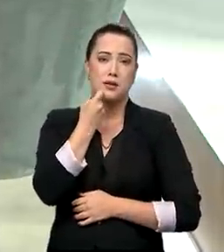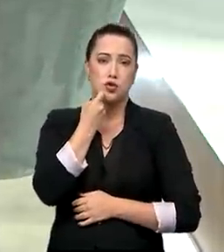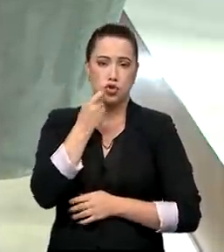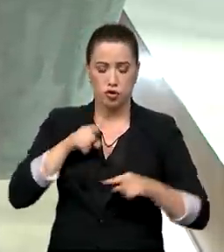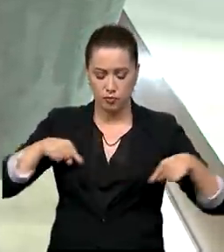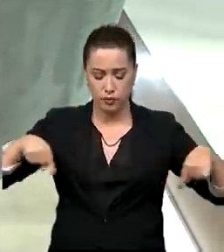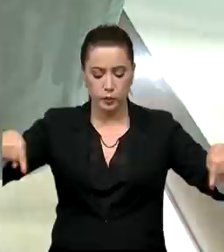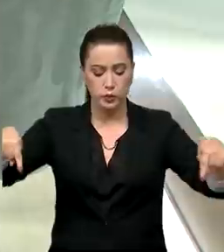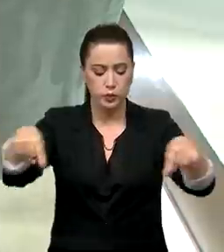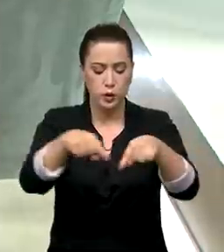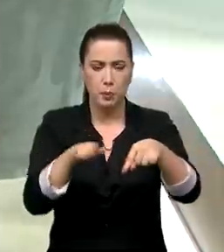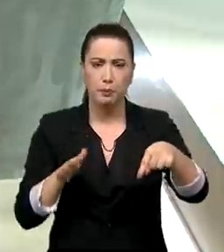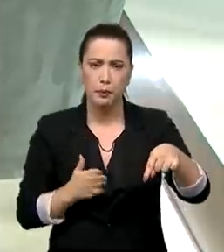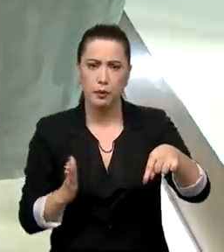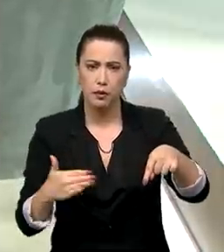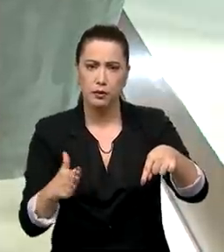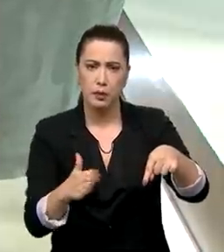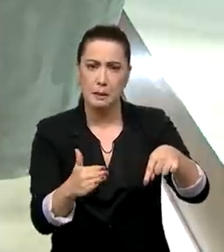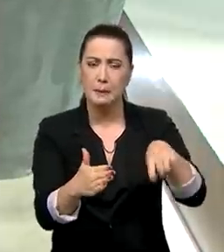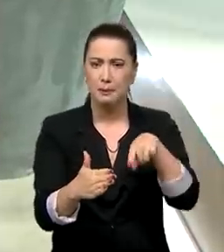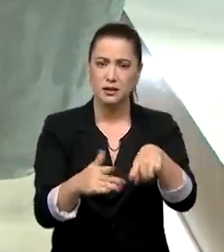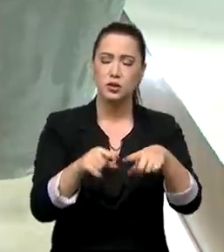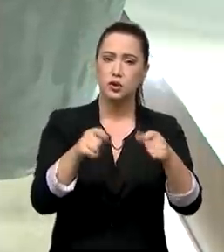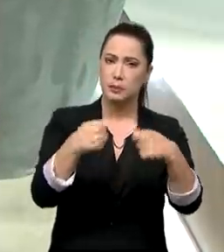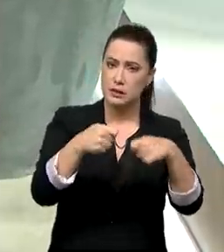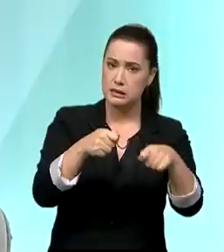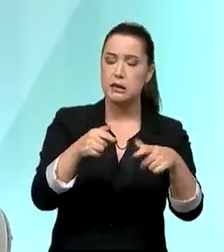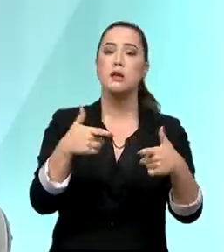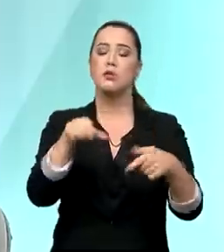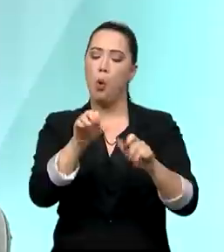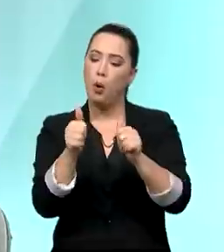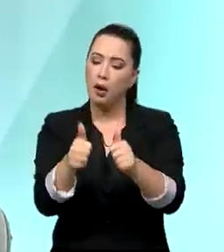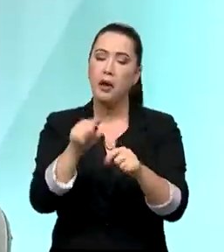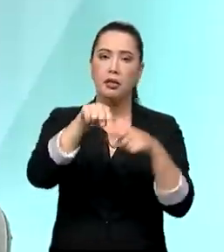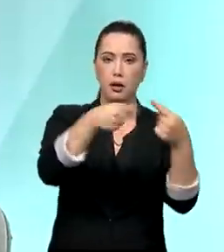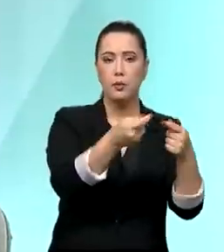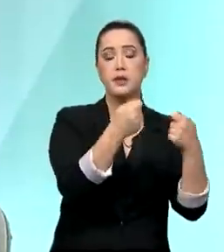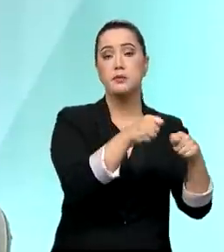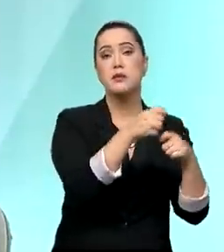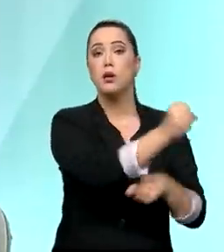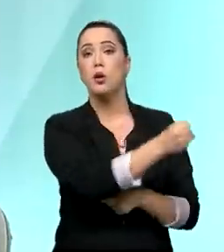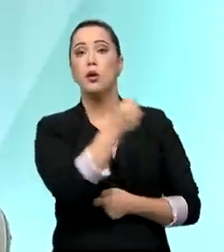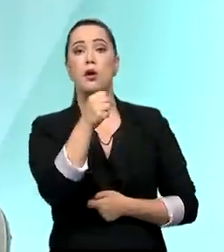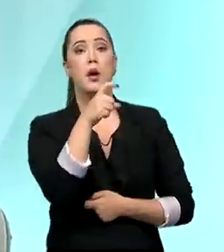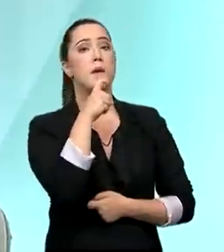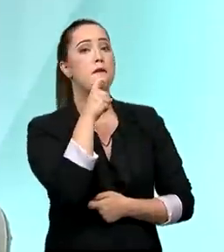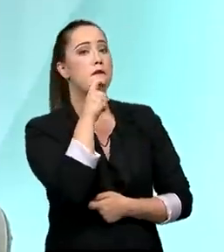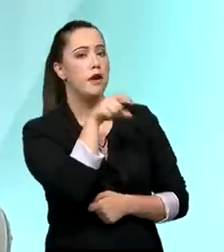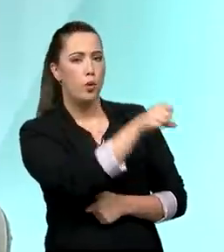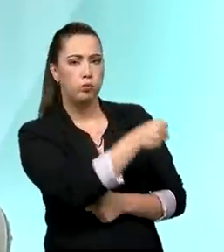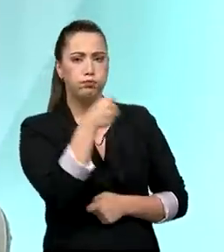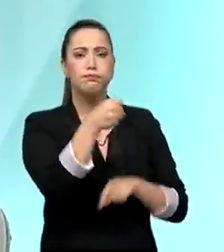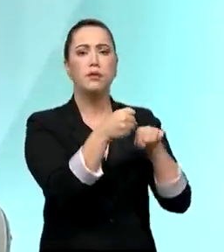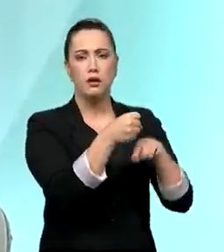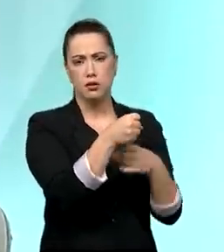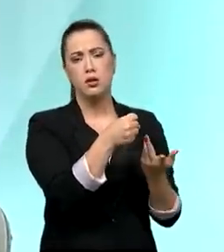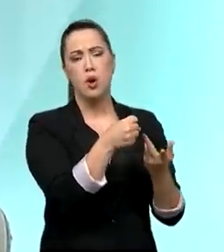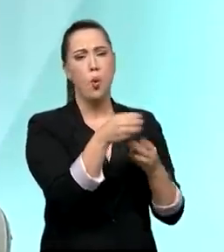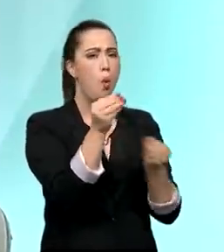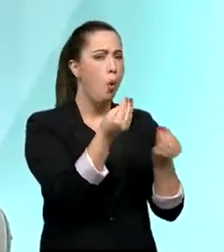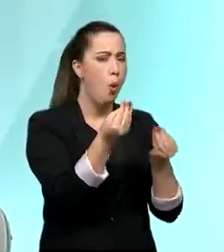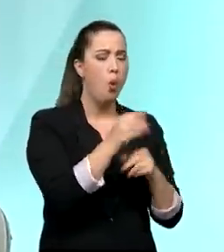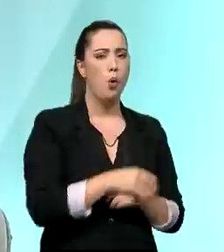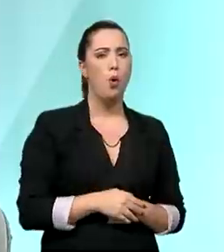geladeiras, para você poder resfriar o peixe, o pescado. Só que como é que você poderia fazer a